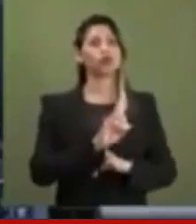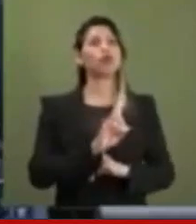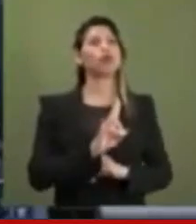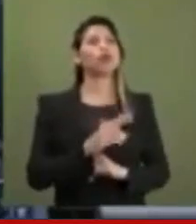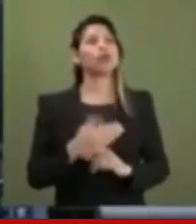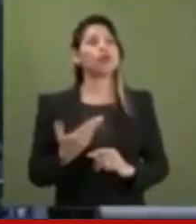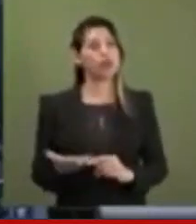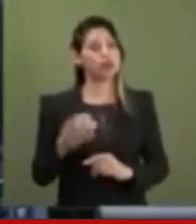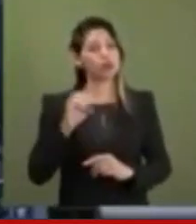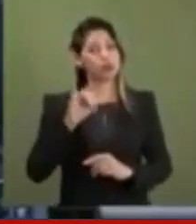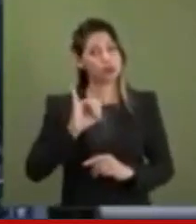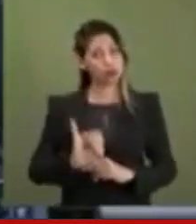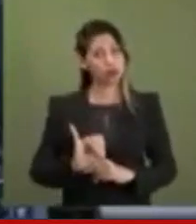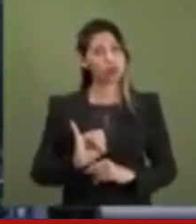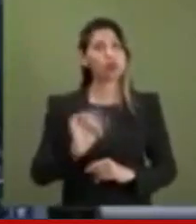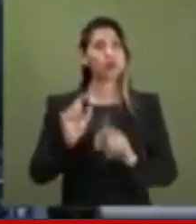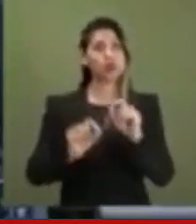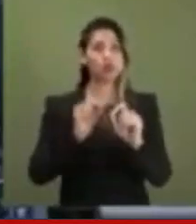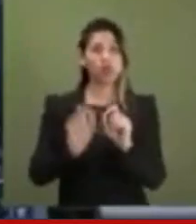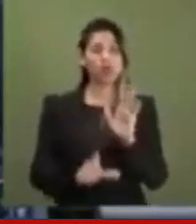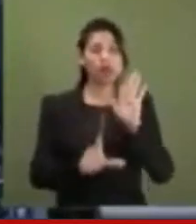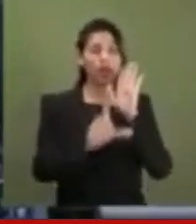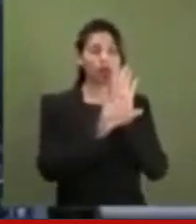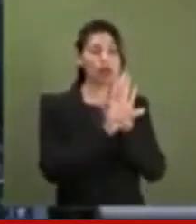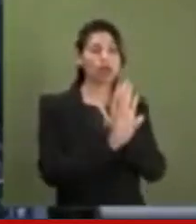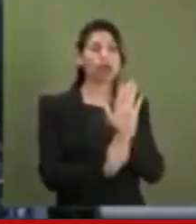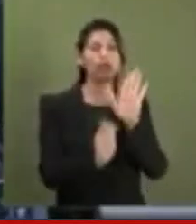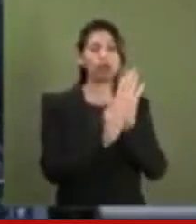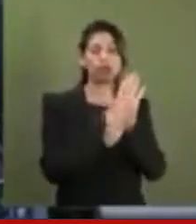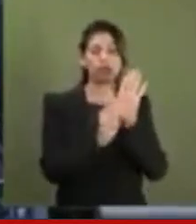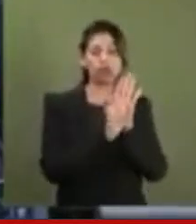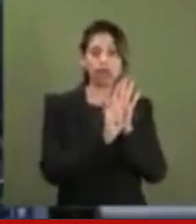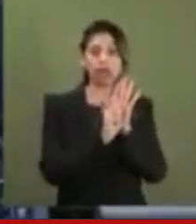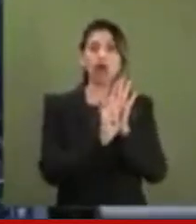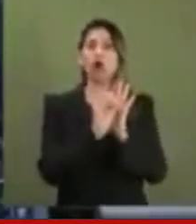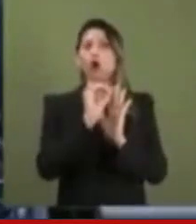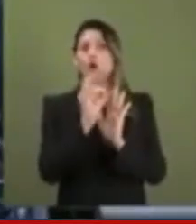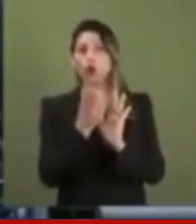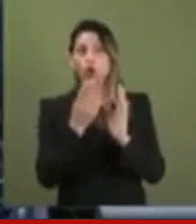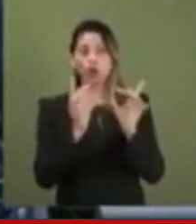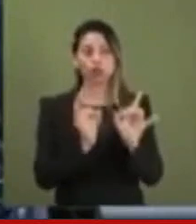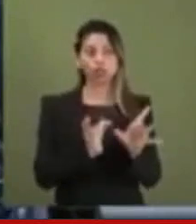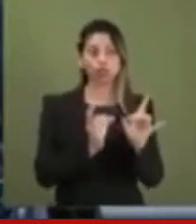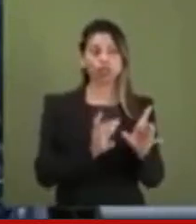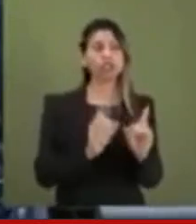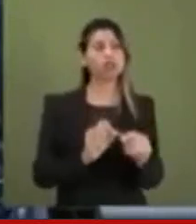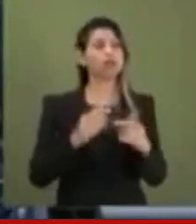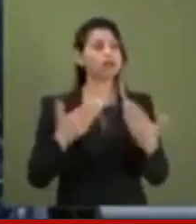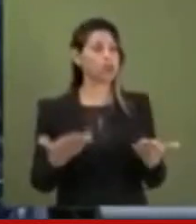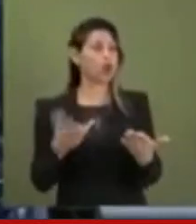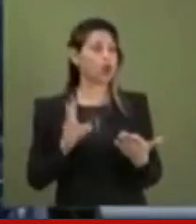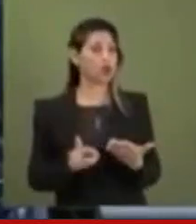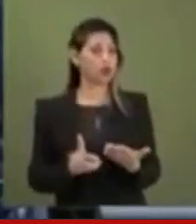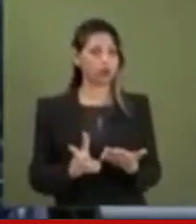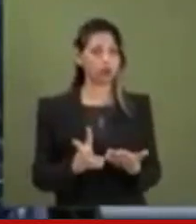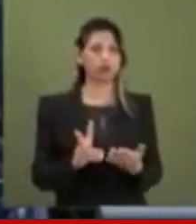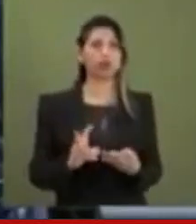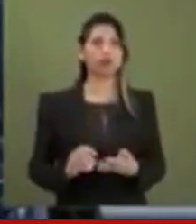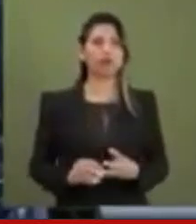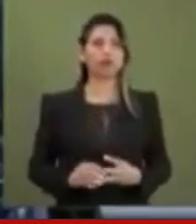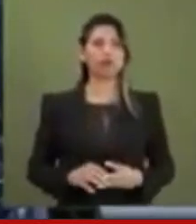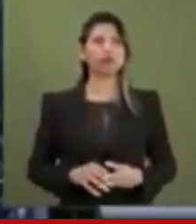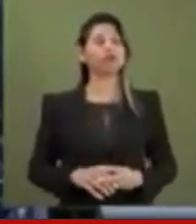porte de drogas, para o consumo próprio, mas mantém o ilícito penal. Ou seja, ainda existe o crime.